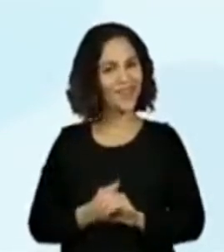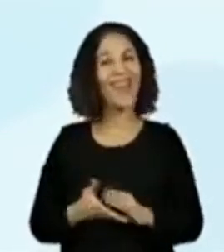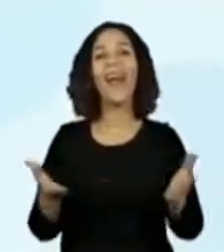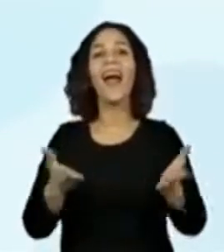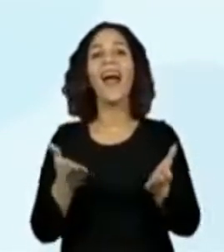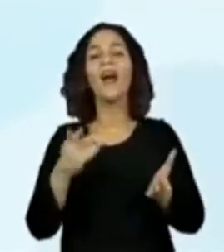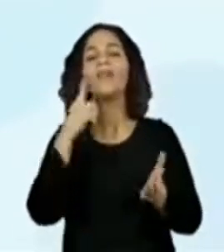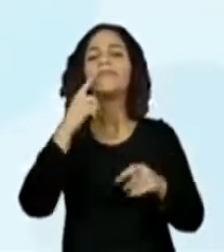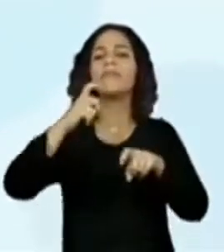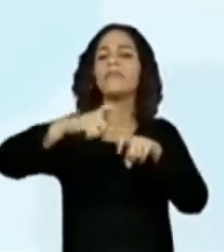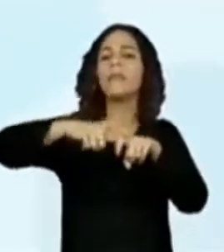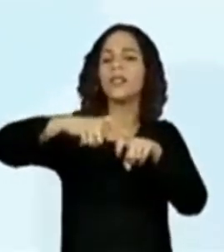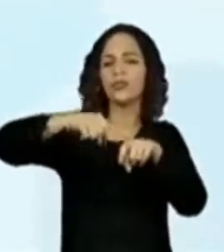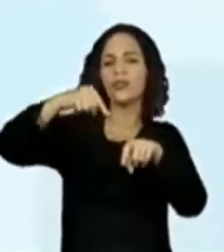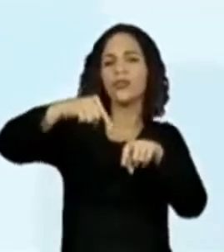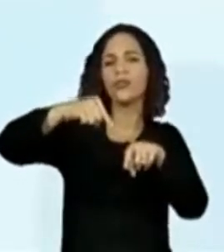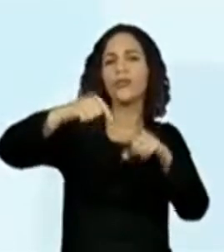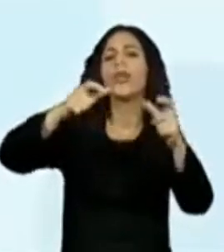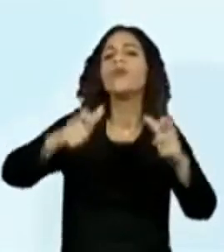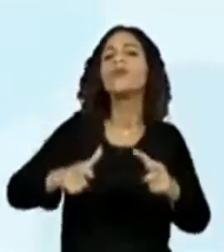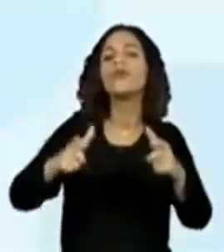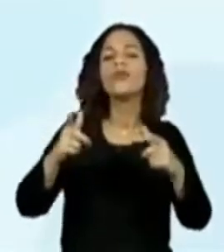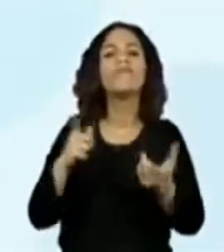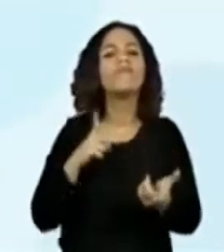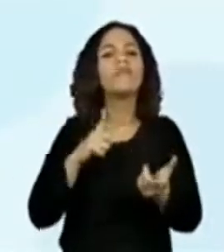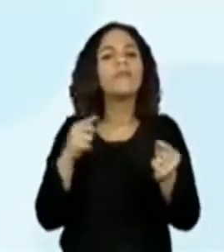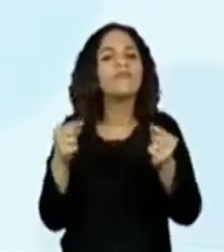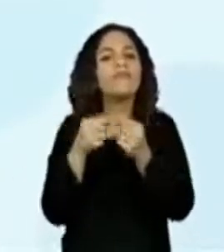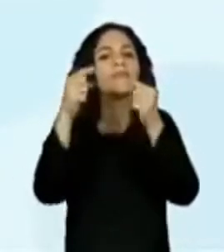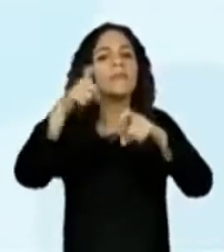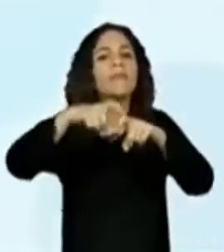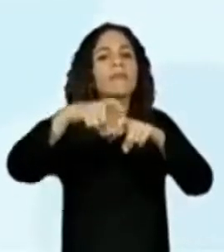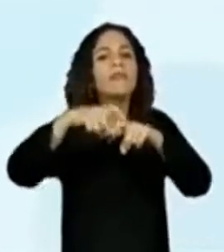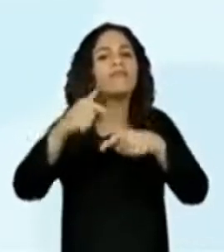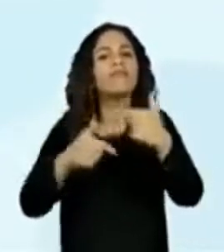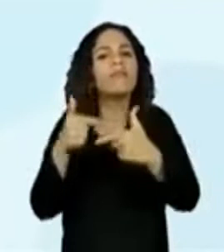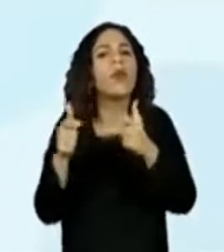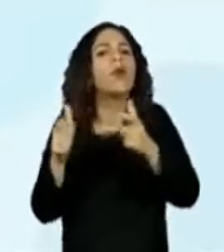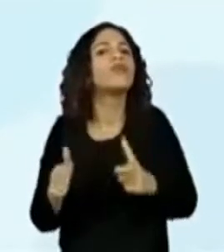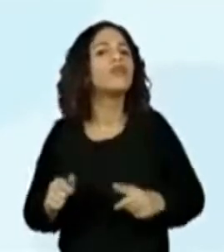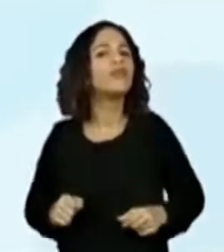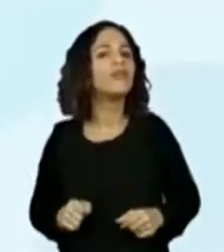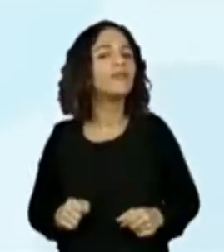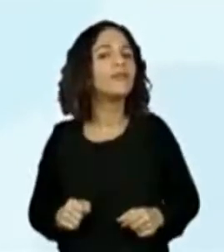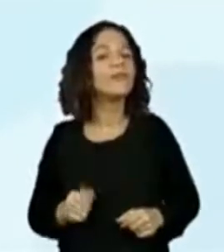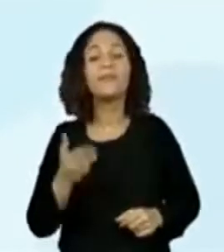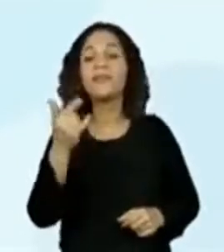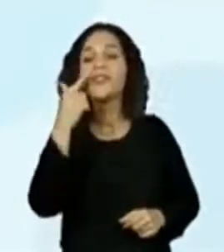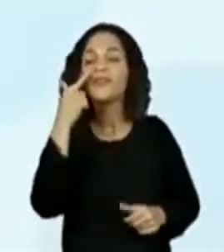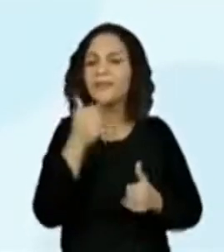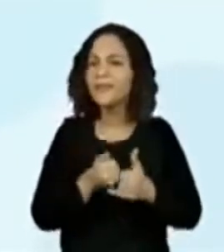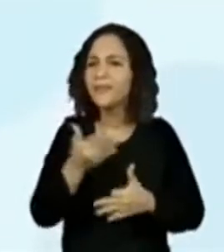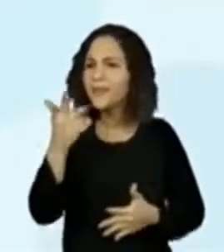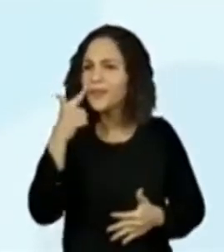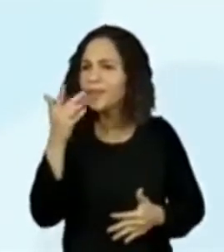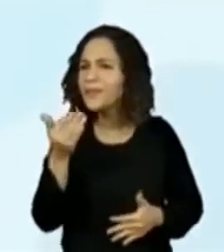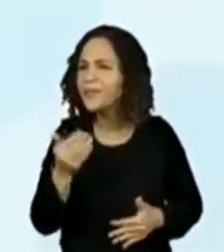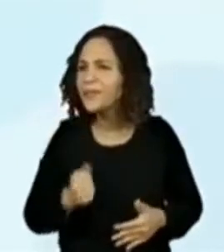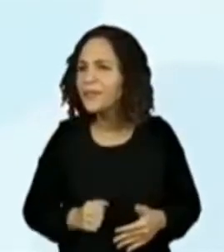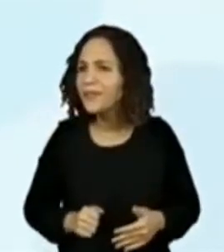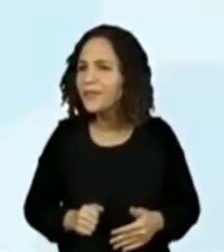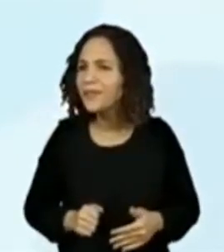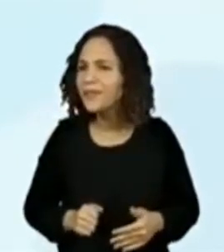ao médico? Em que lugar que nós vamos de vivência ao médico? Quero ver no chat. Onde? Onde?